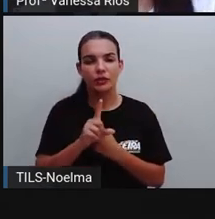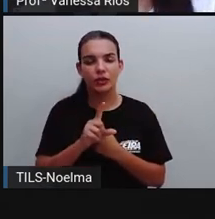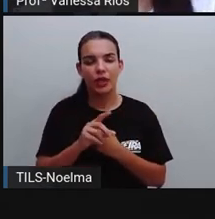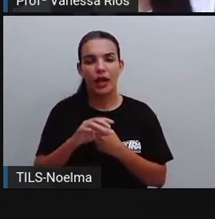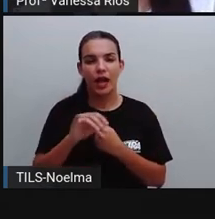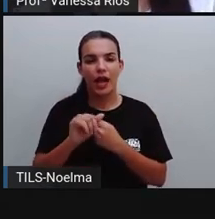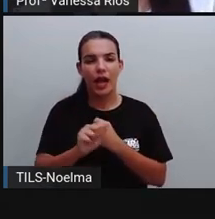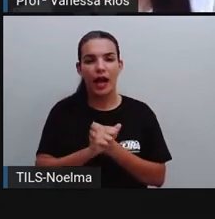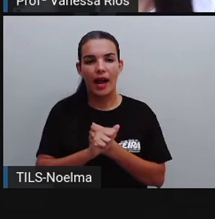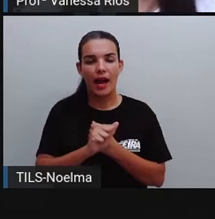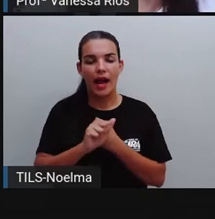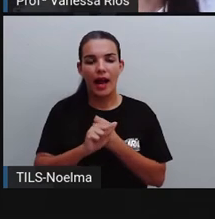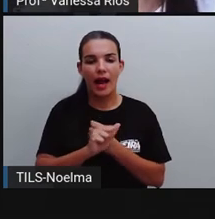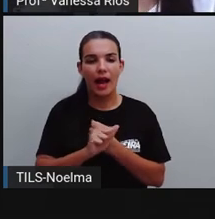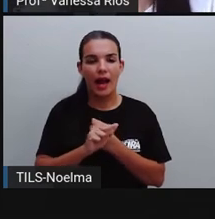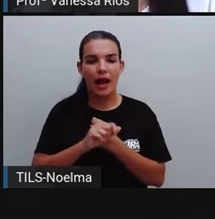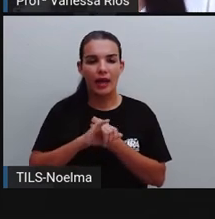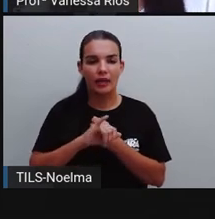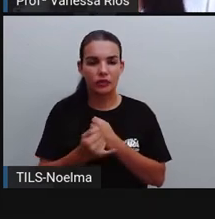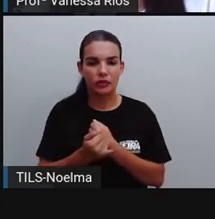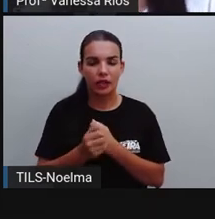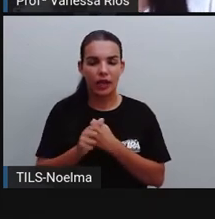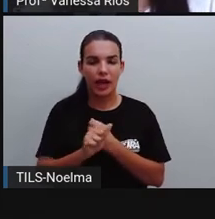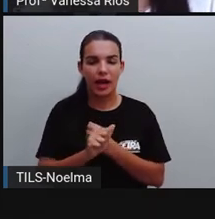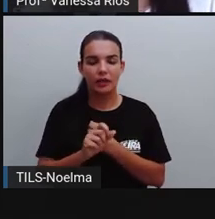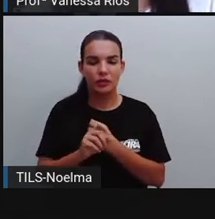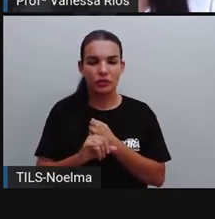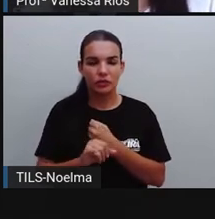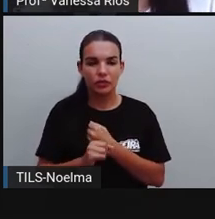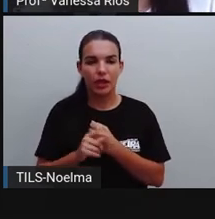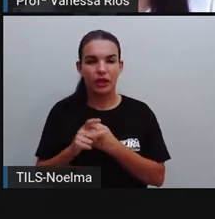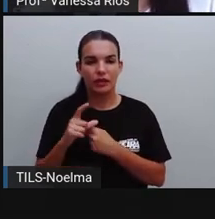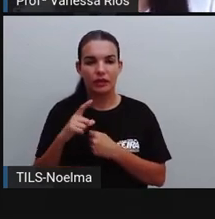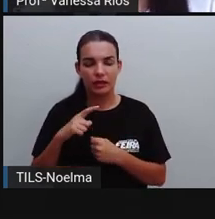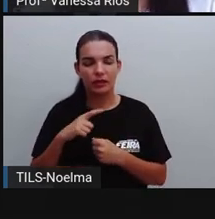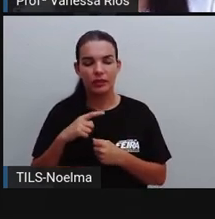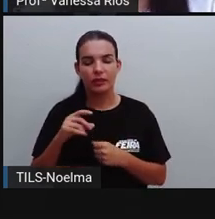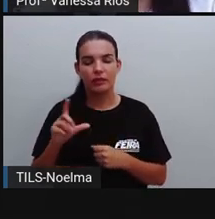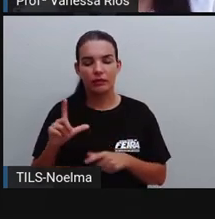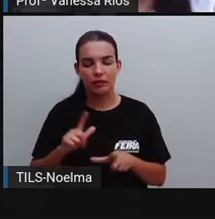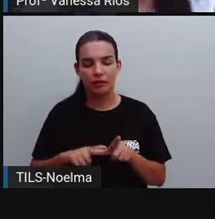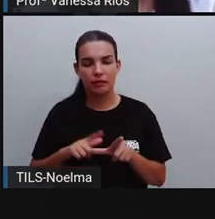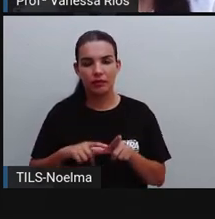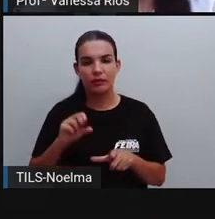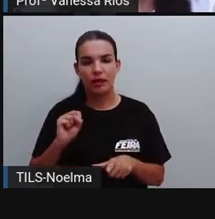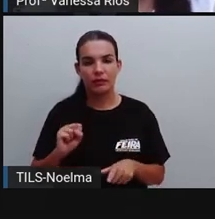Aí essa terminação oso ou osa vai ser feita com a letra S.